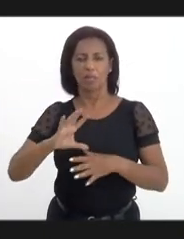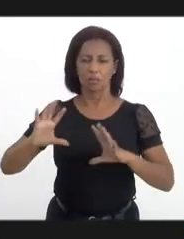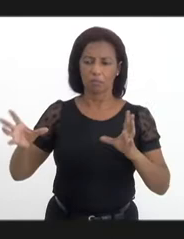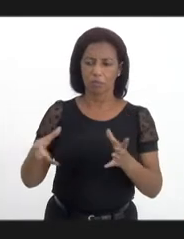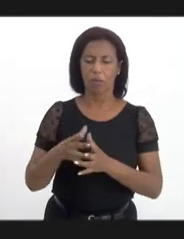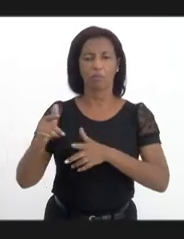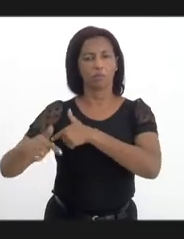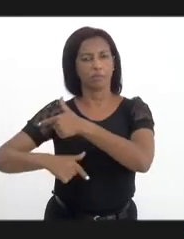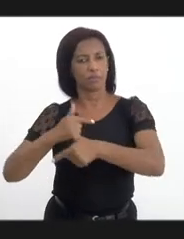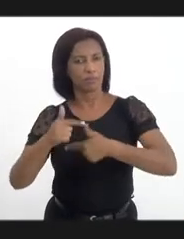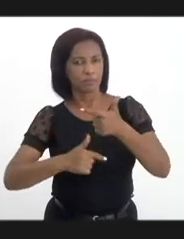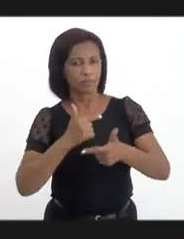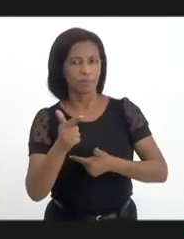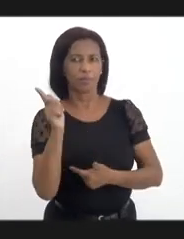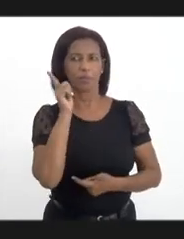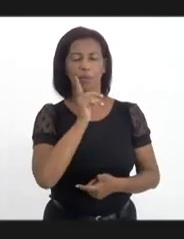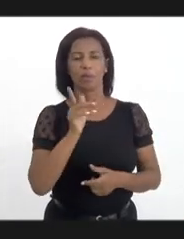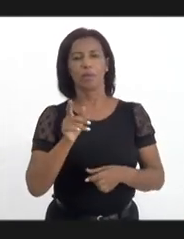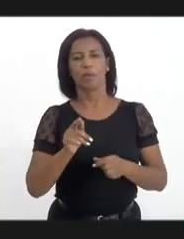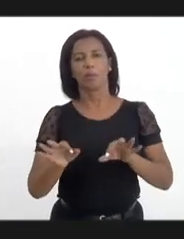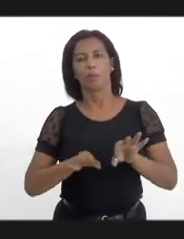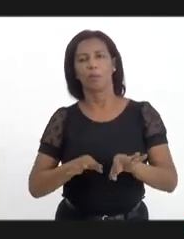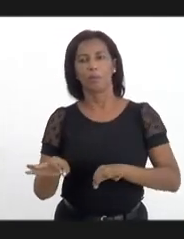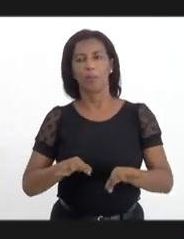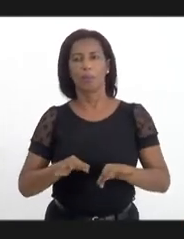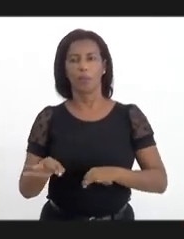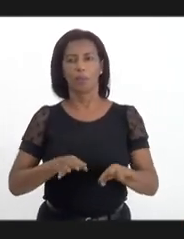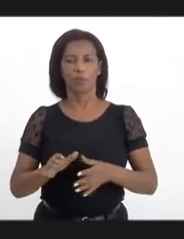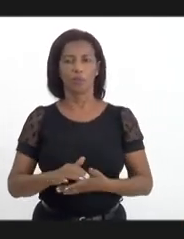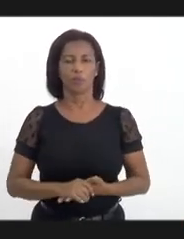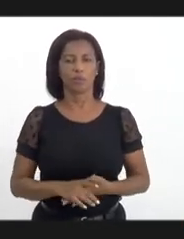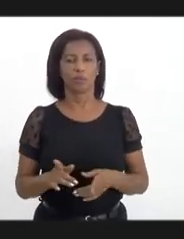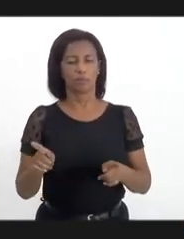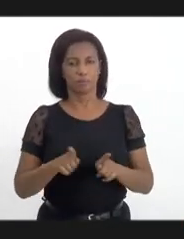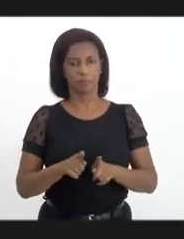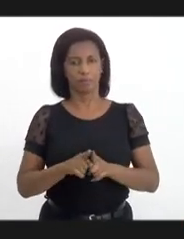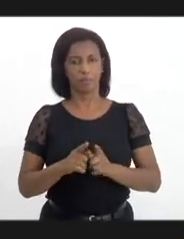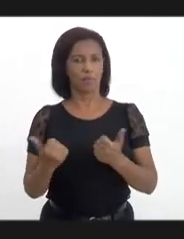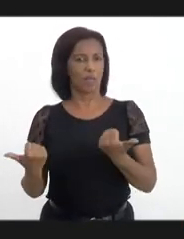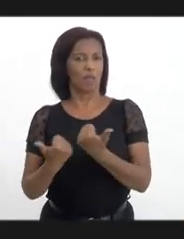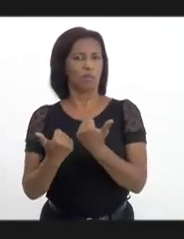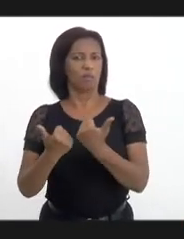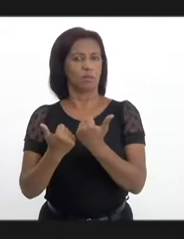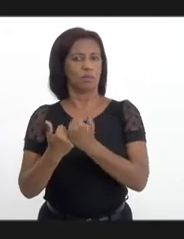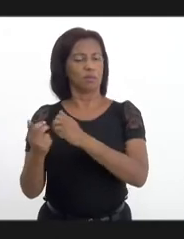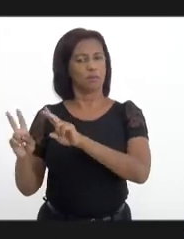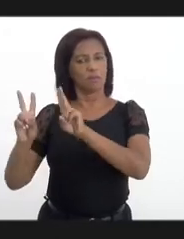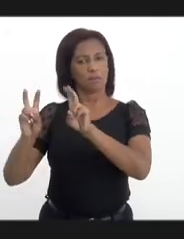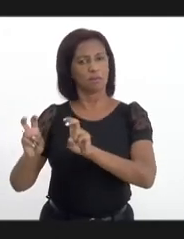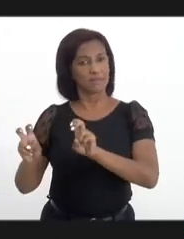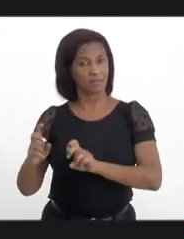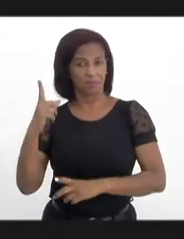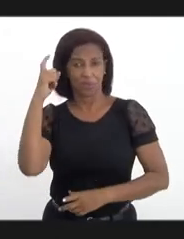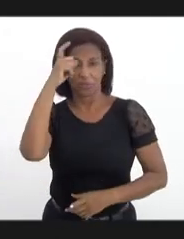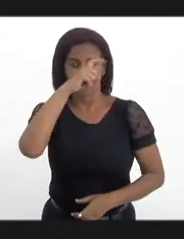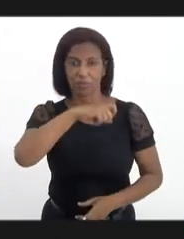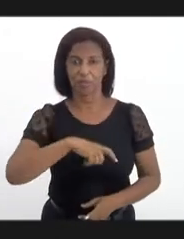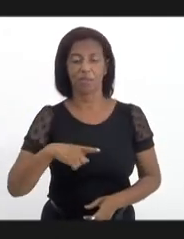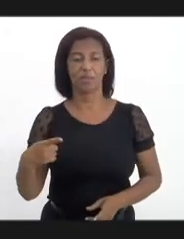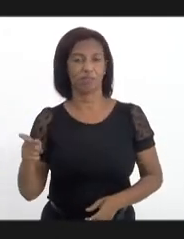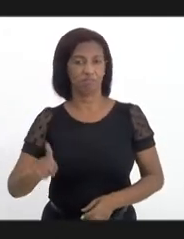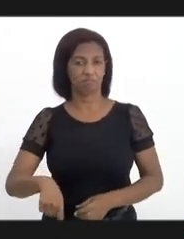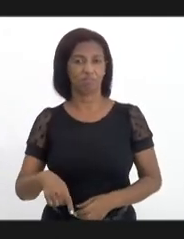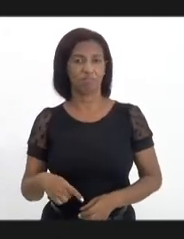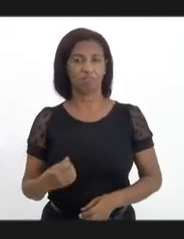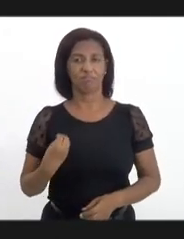Estamos trabalhando para construir um projeto que também auxilie nessa temática tão grave que é a dependência